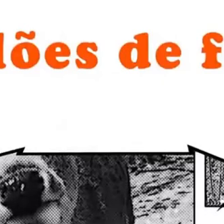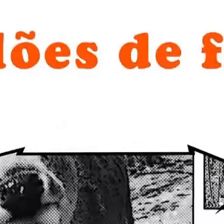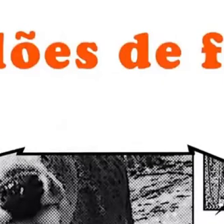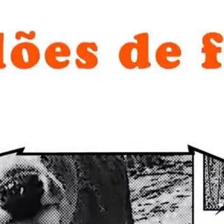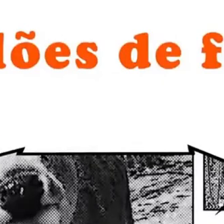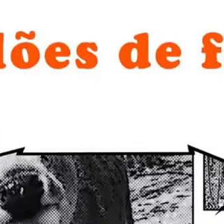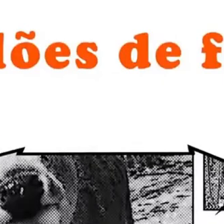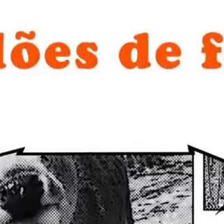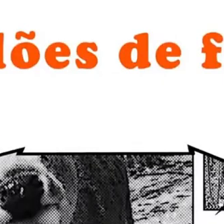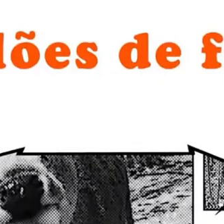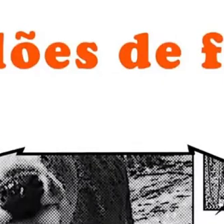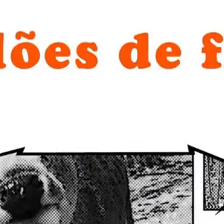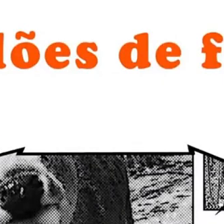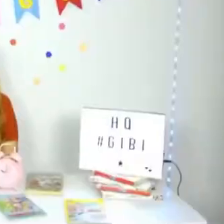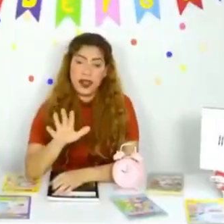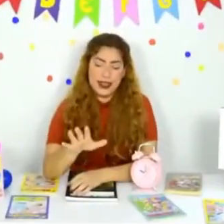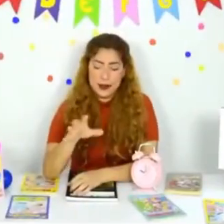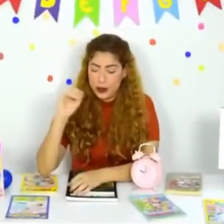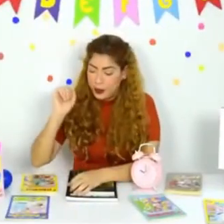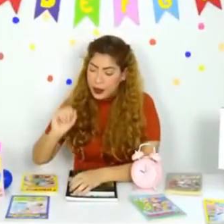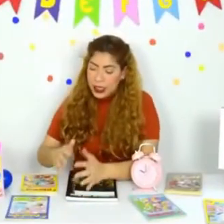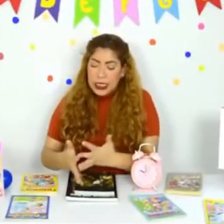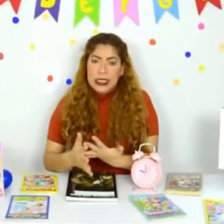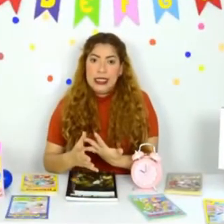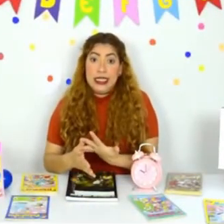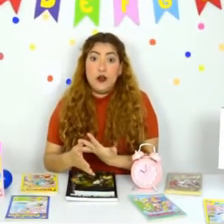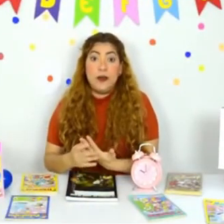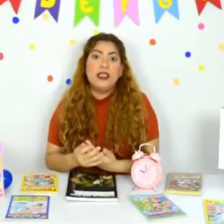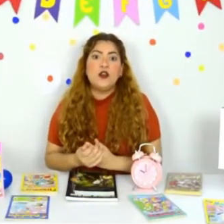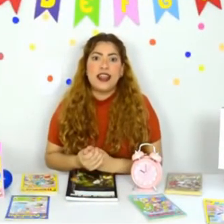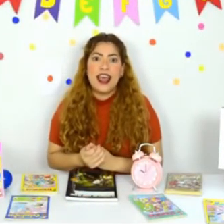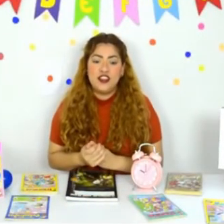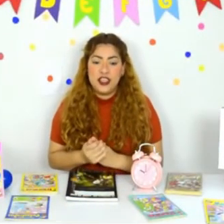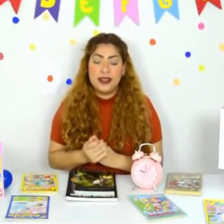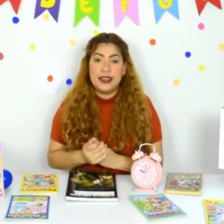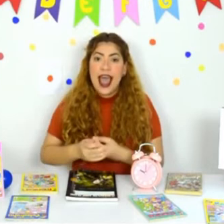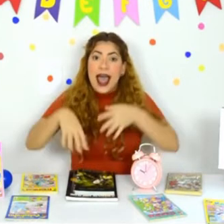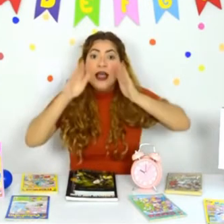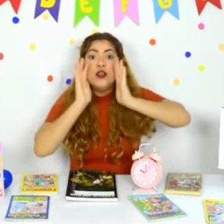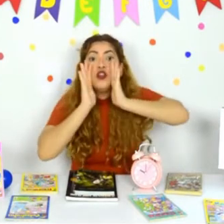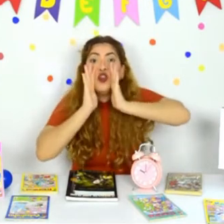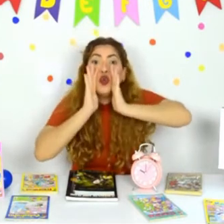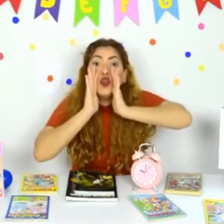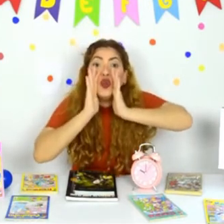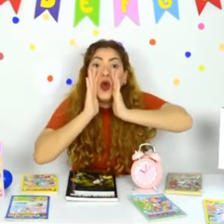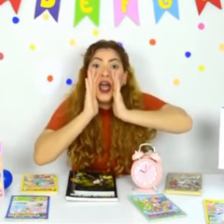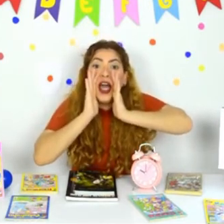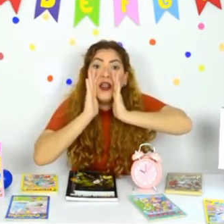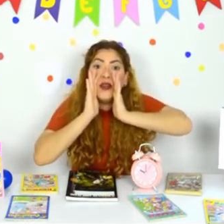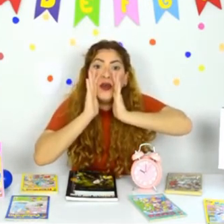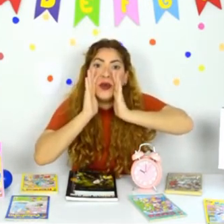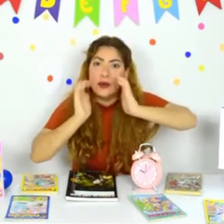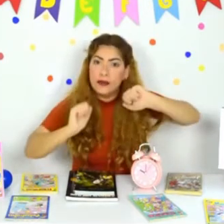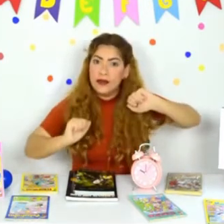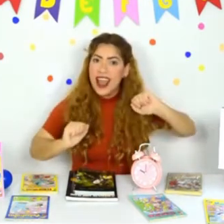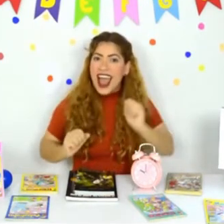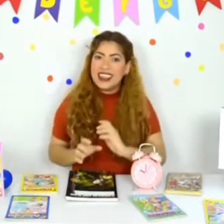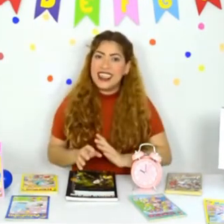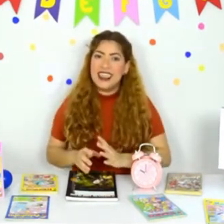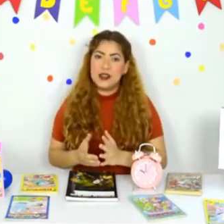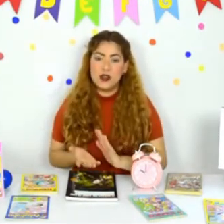Por exemplo, se o personagem está sussurrando,